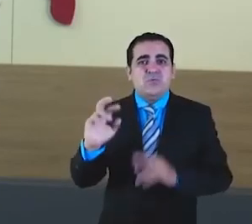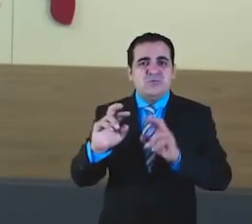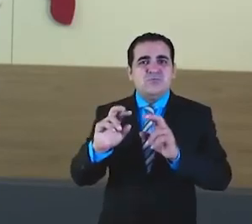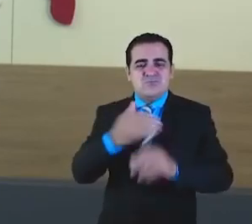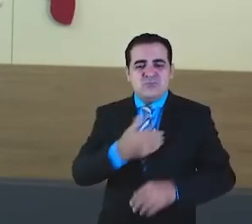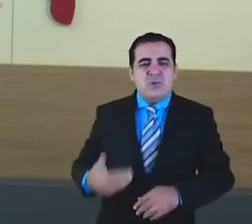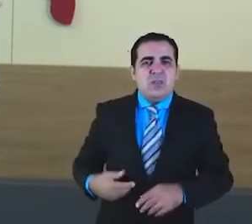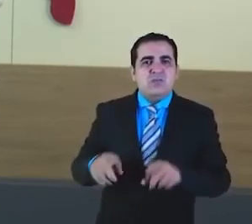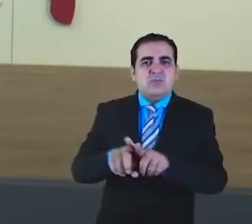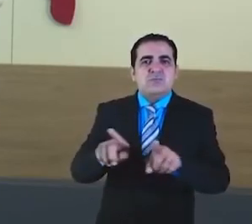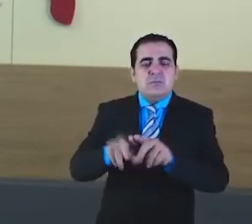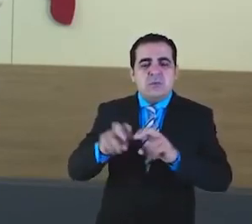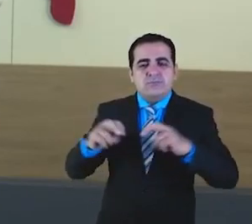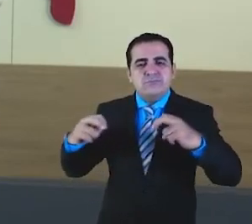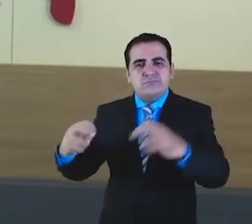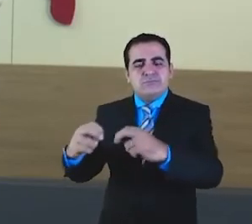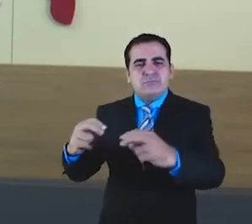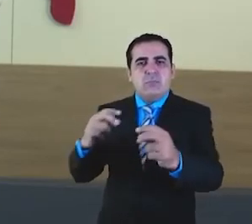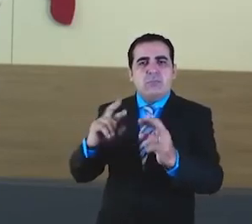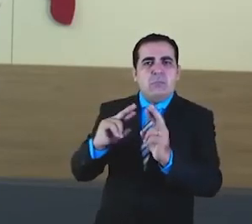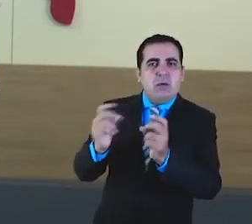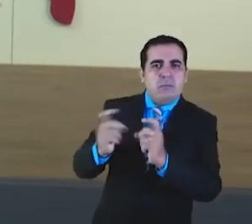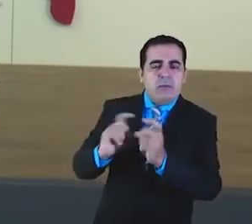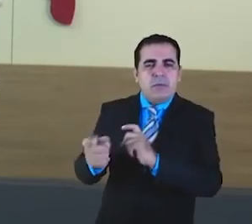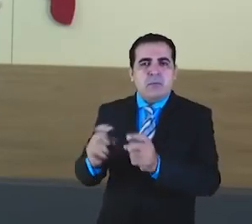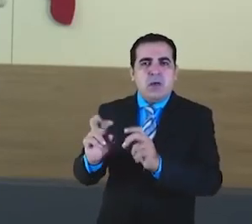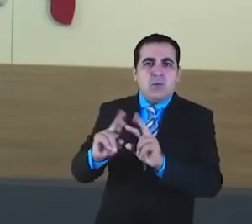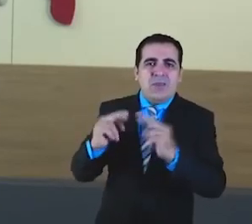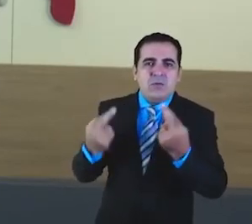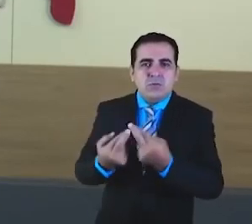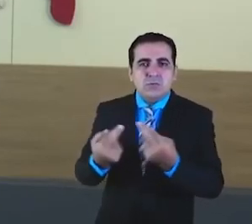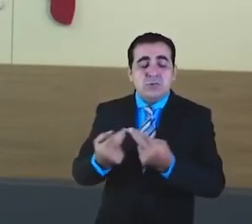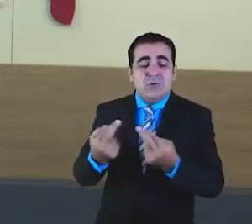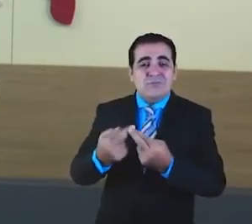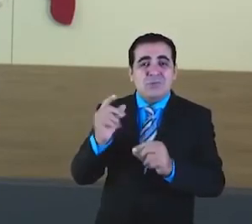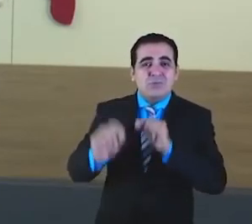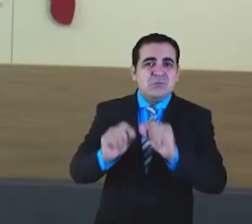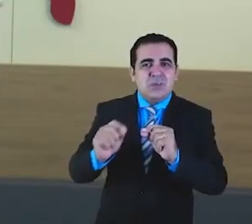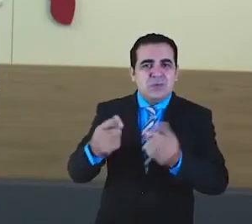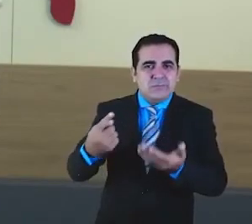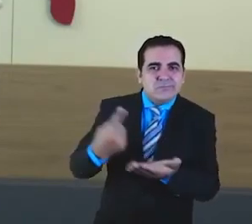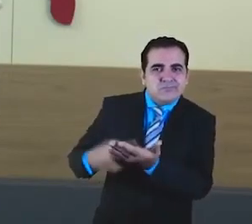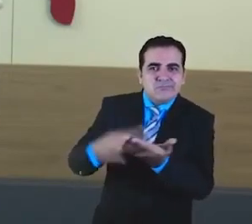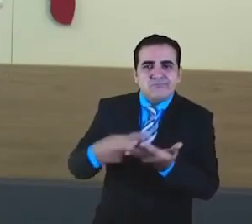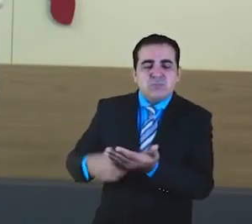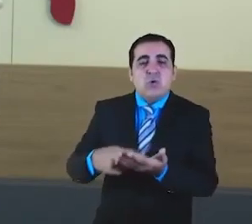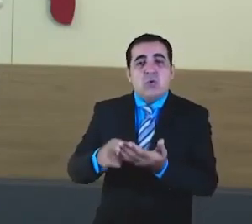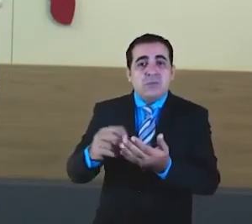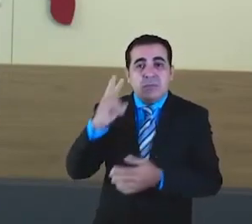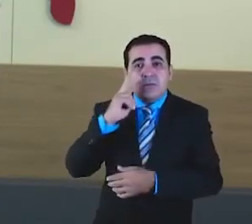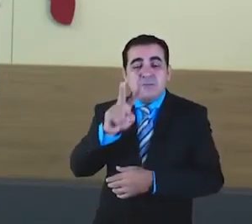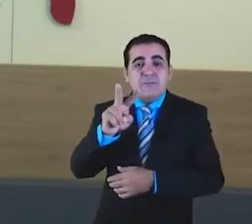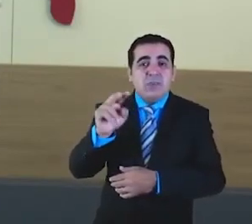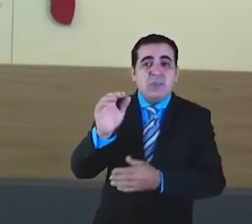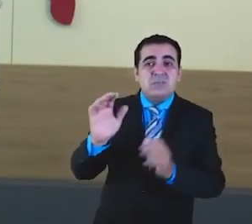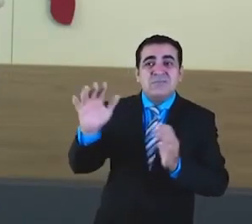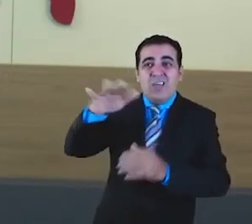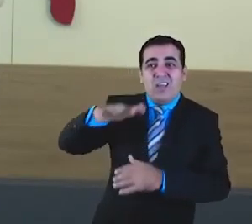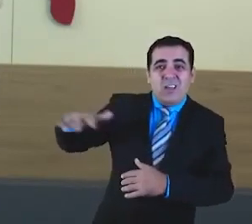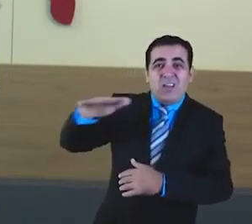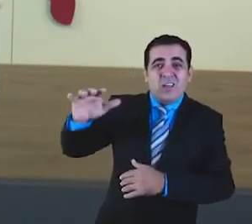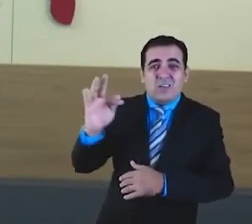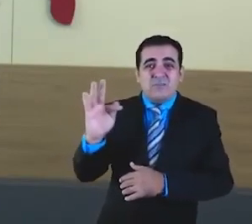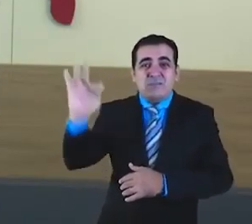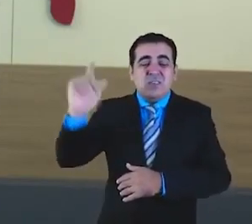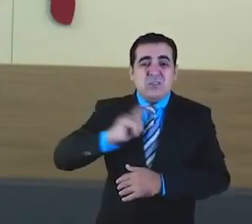O governador Flávio Dino, em mais uma coletiva de imprensa nesta sexta-feira, apresentou novas medidas a serem tomadas diante do contexto de